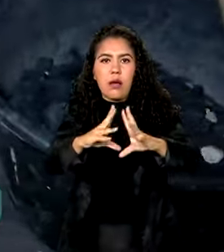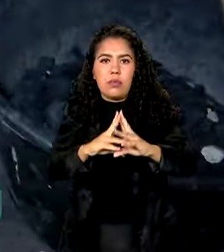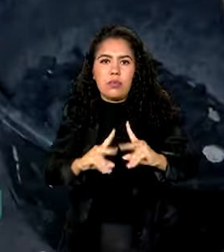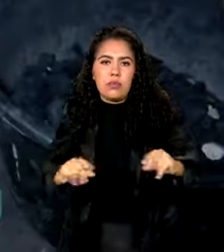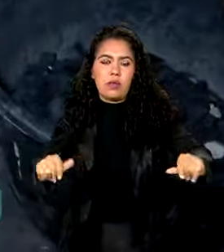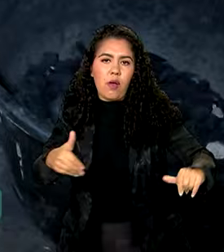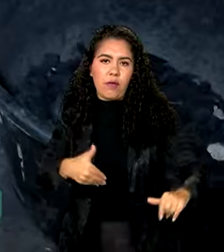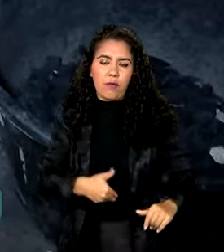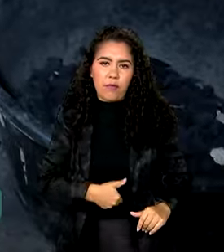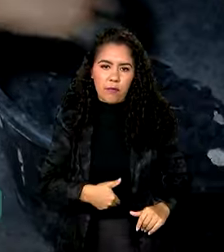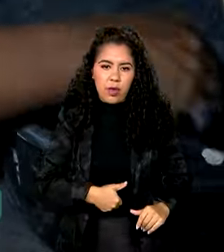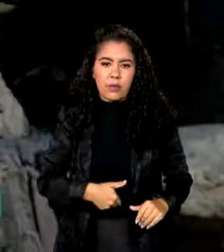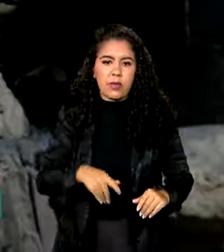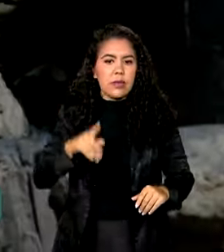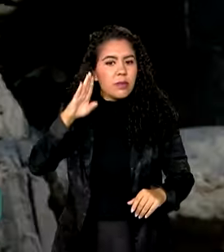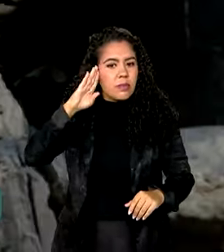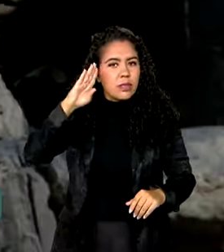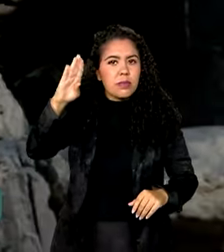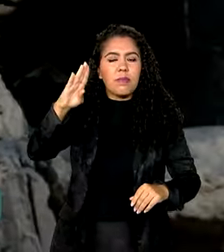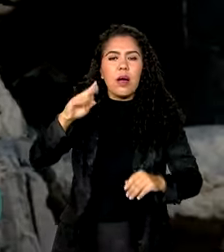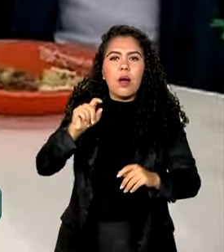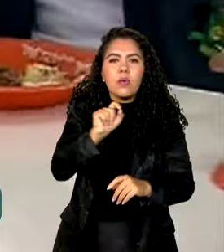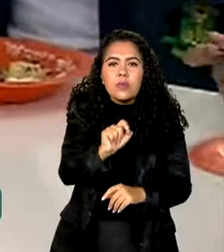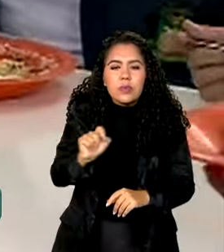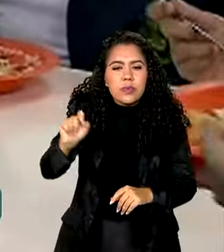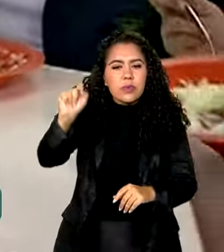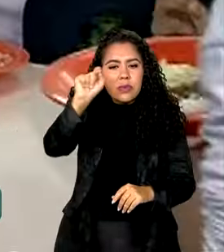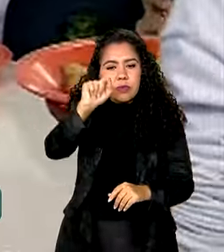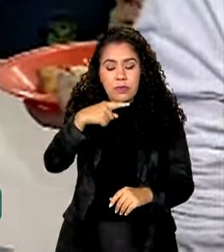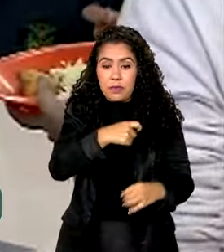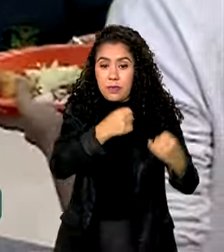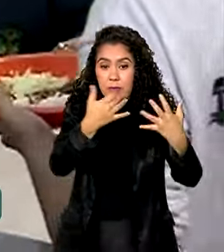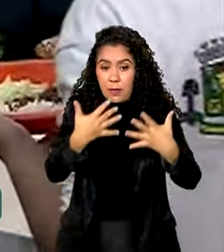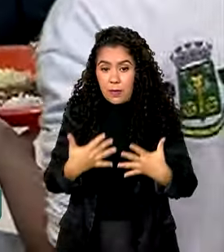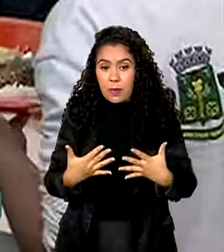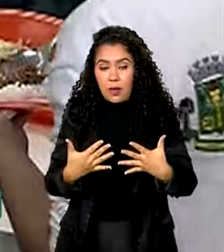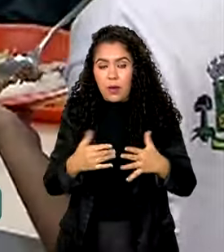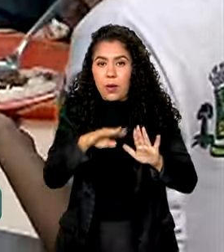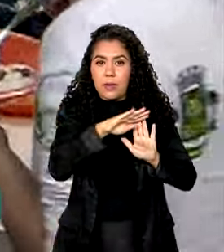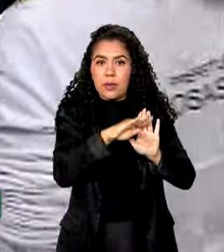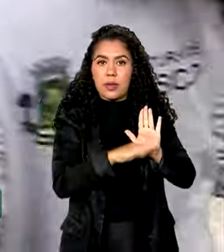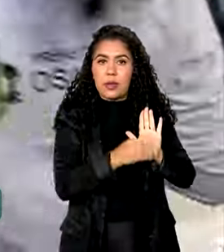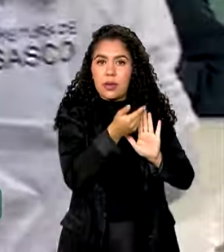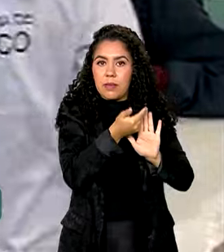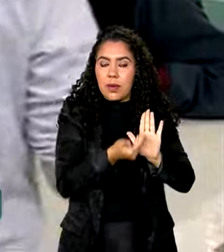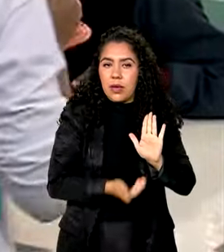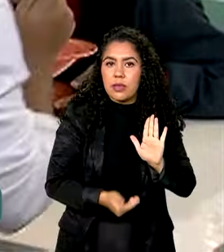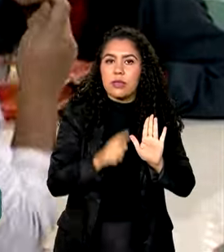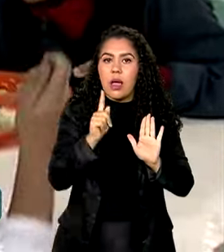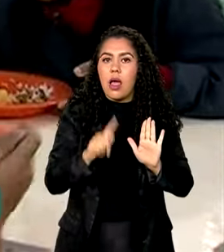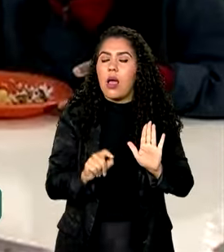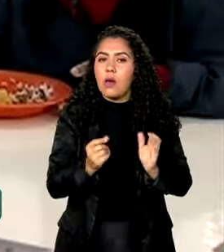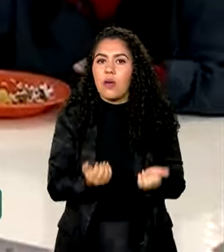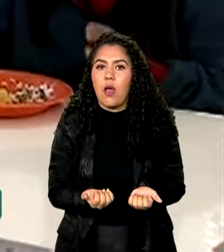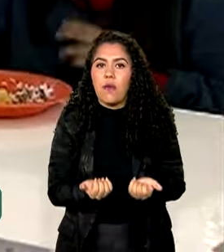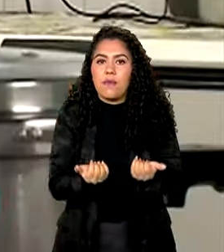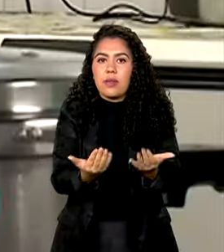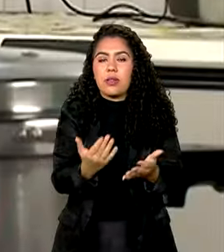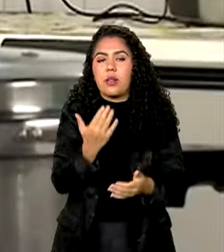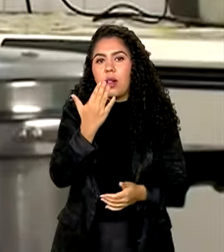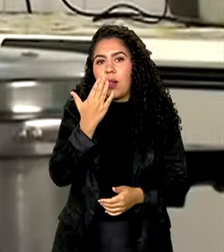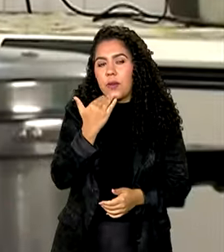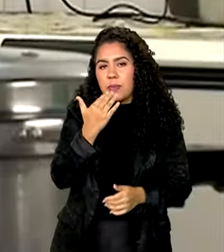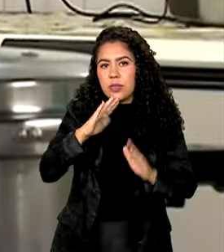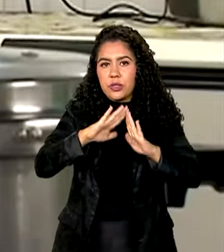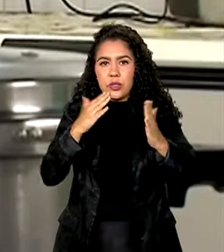mais afetadas pelo insegurança alimentar grave. Outra frente do Plano Brasil Sem Fome é a oferta de merenda escolar de